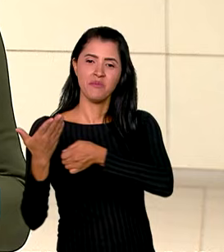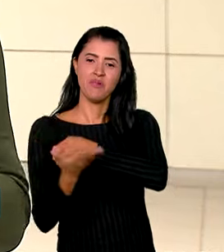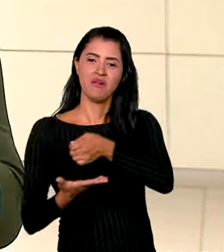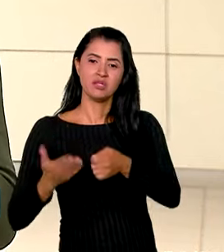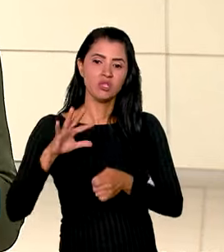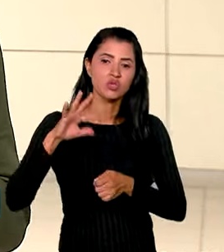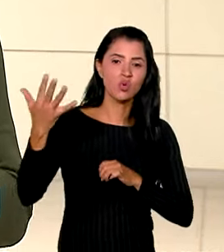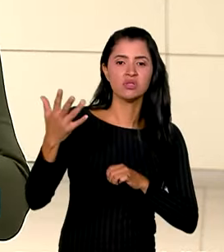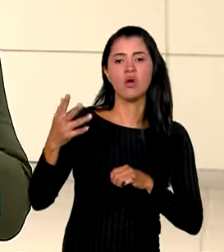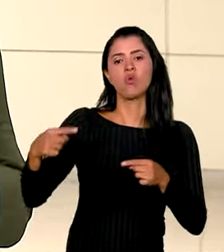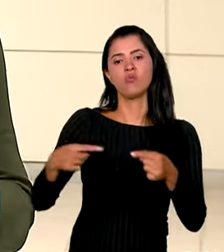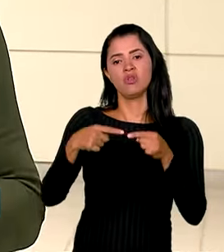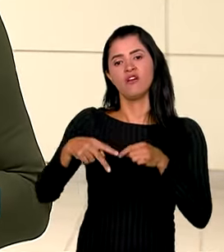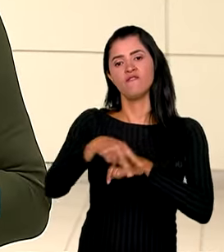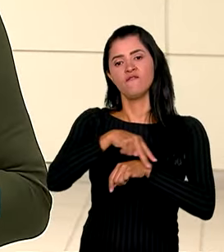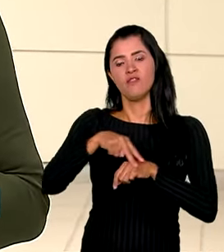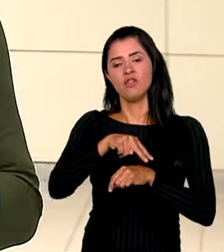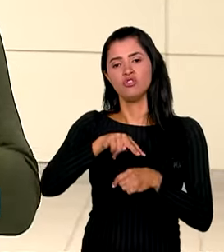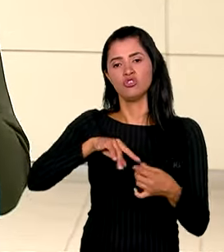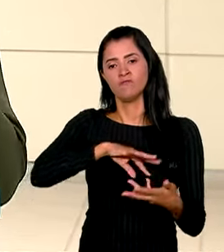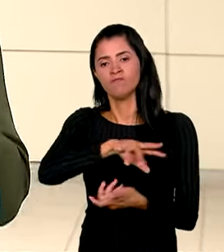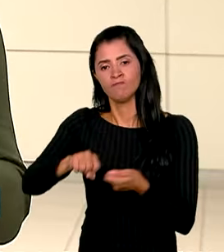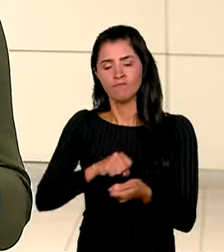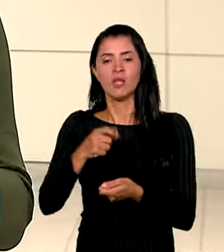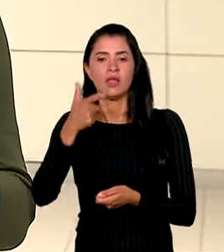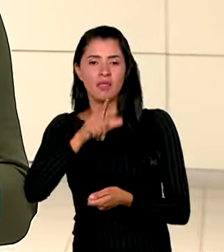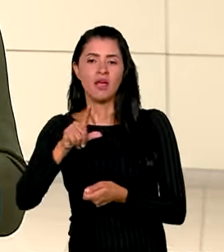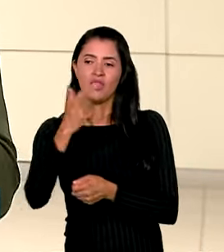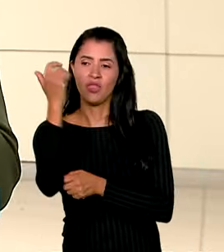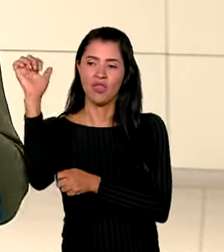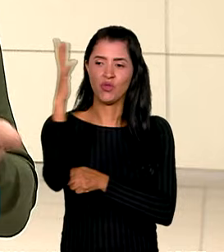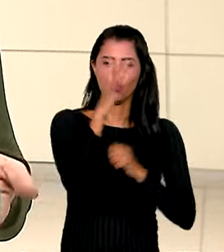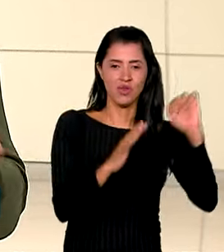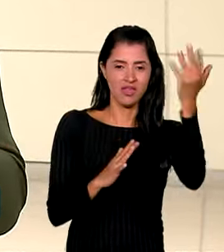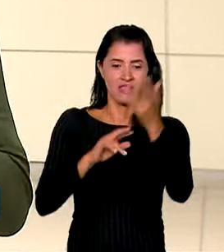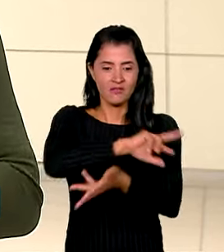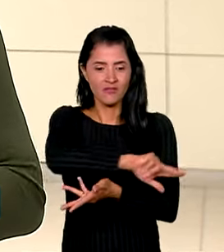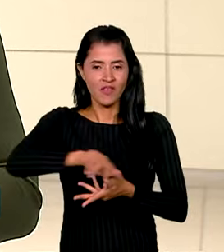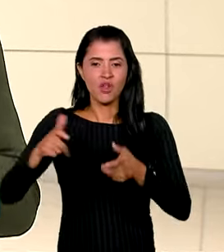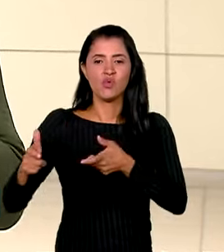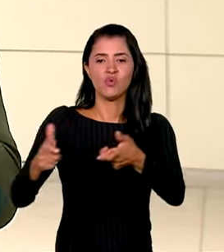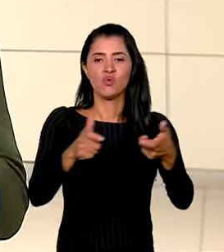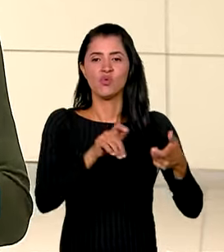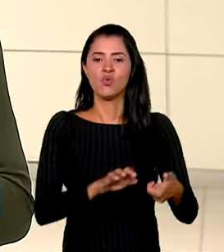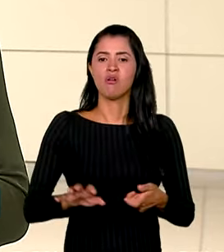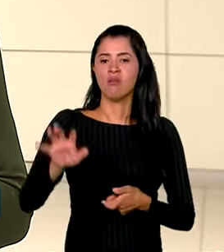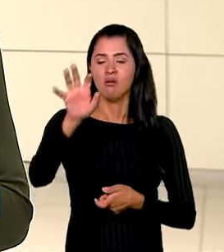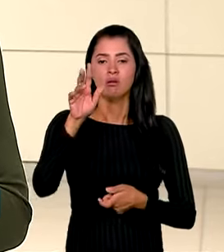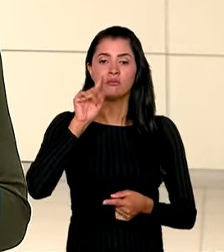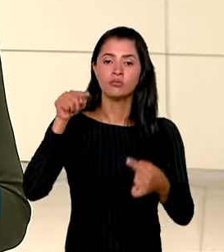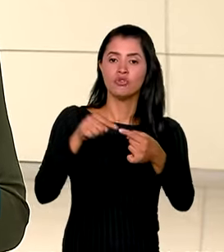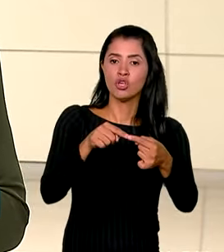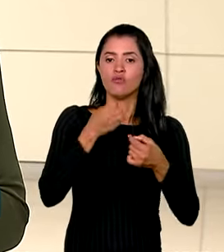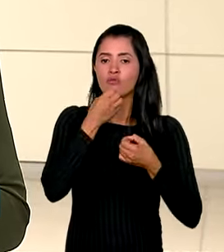pelas soluções verdes, baseadas na natureza e na diversificação de territórios e regiões, visando o